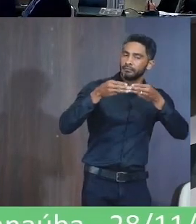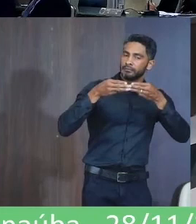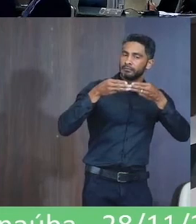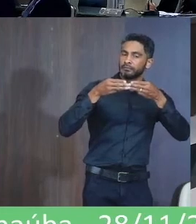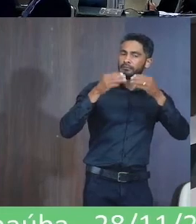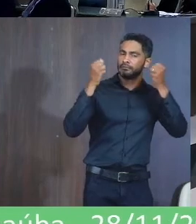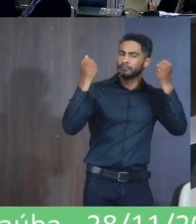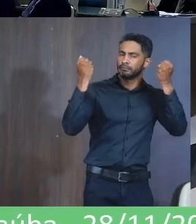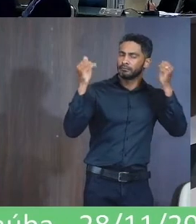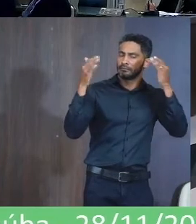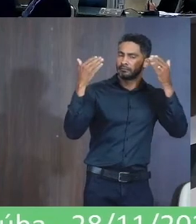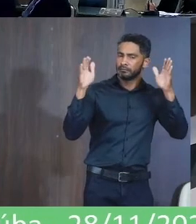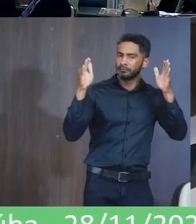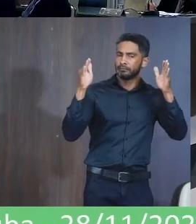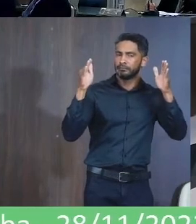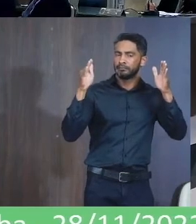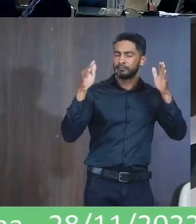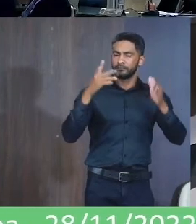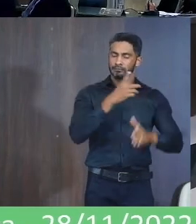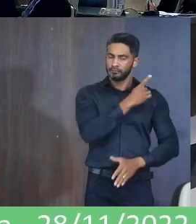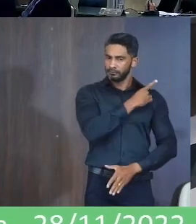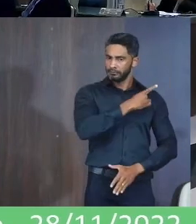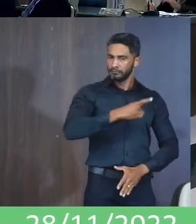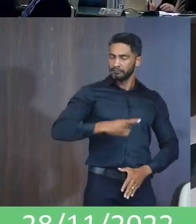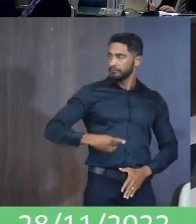De aplausos A deputada